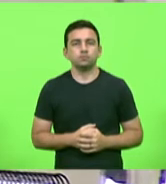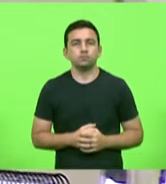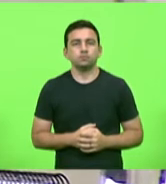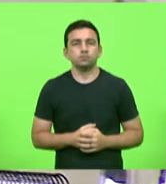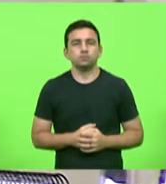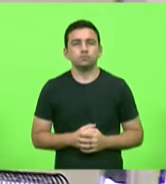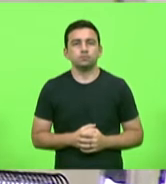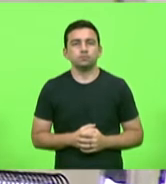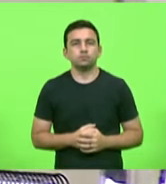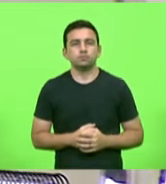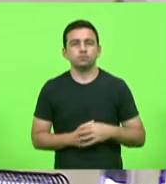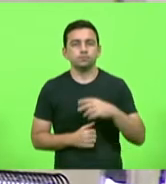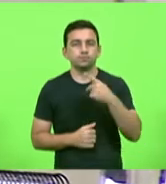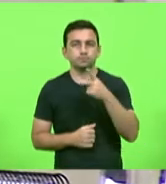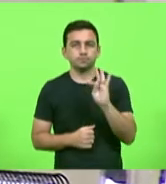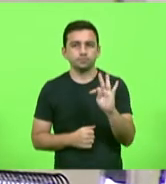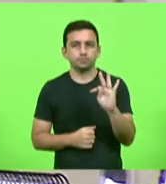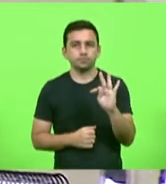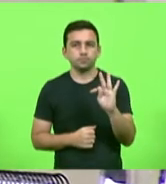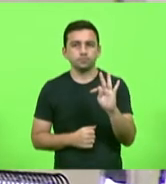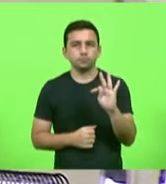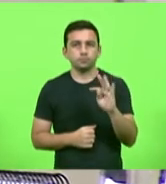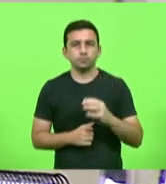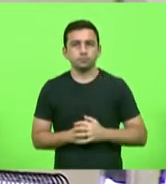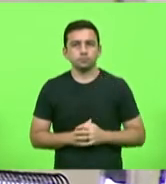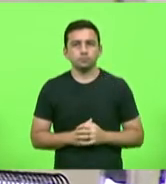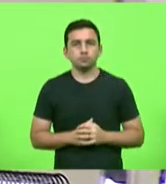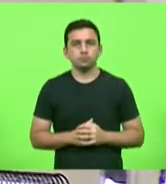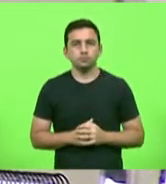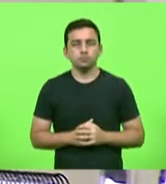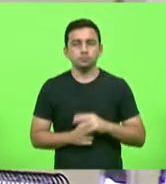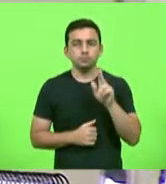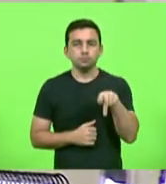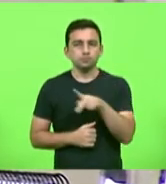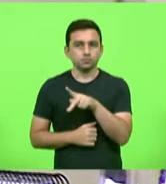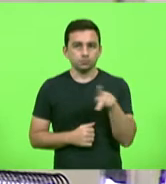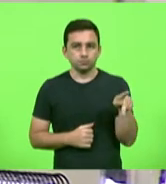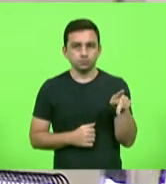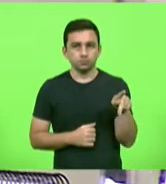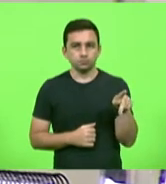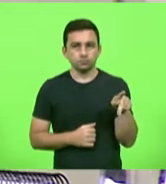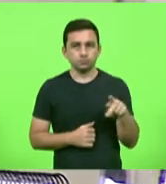bloco PT Padre Pedro Baldeceira